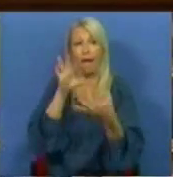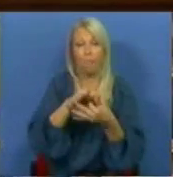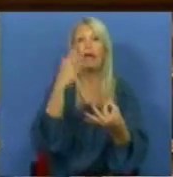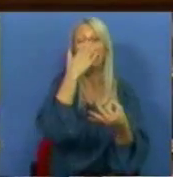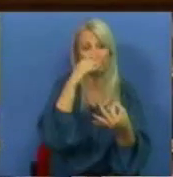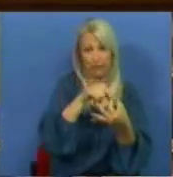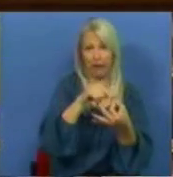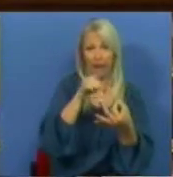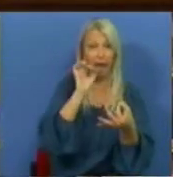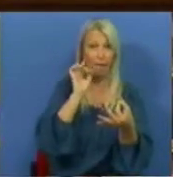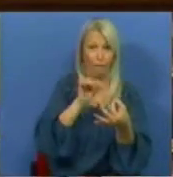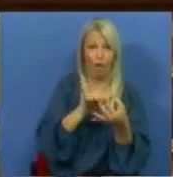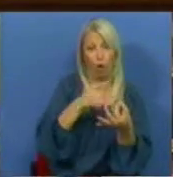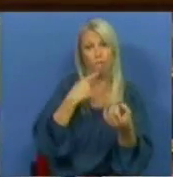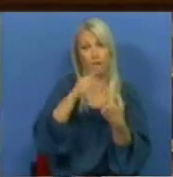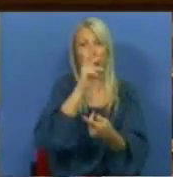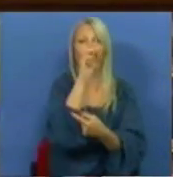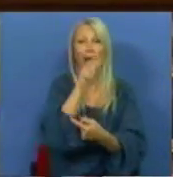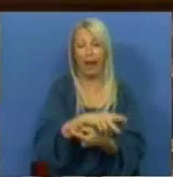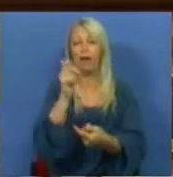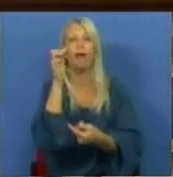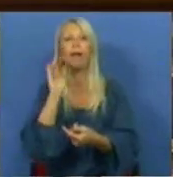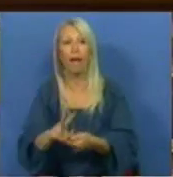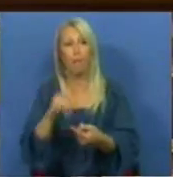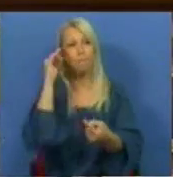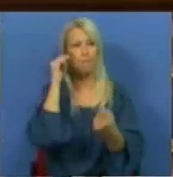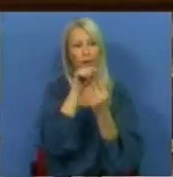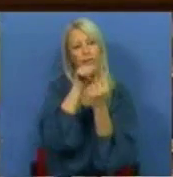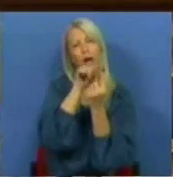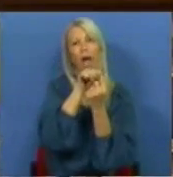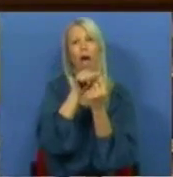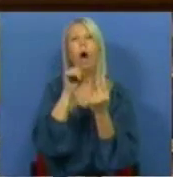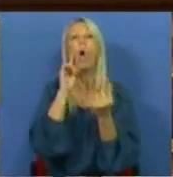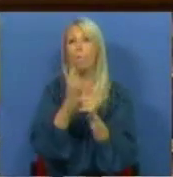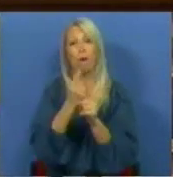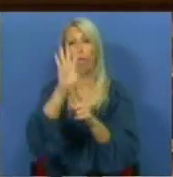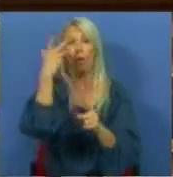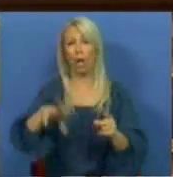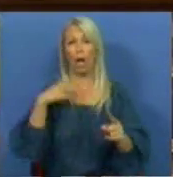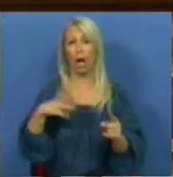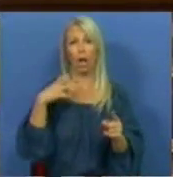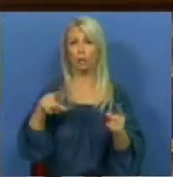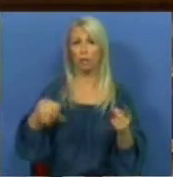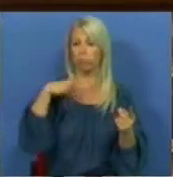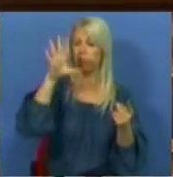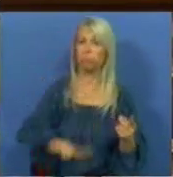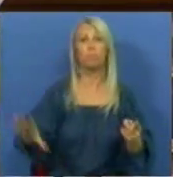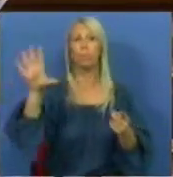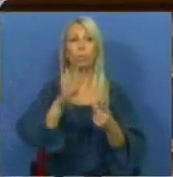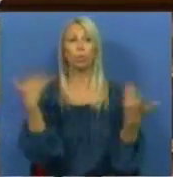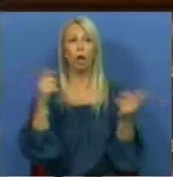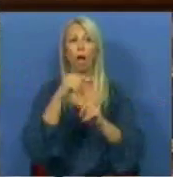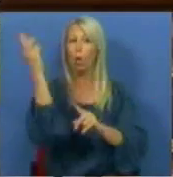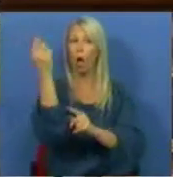para a RAN, o mesmo se passa com o património cultural. O Instituto de Gestão de Património Arquitetónico e